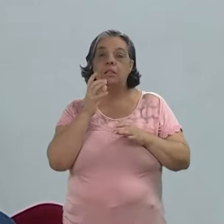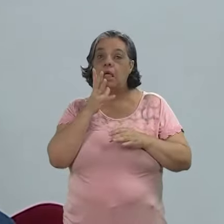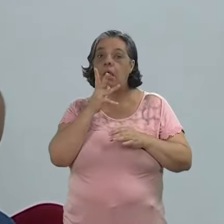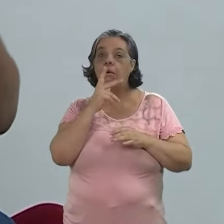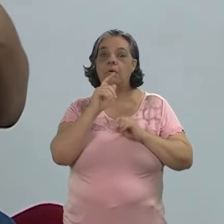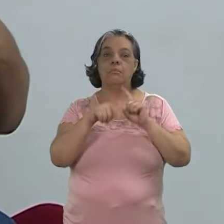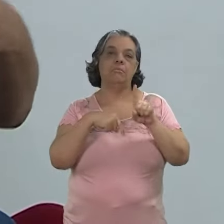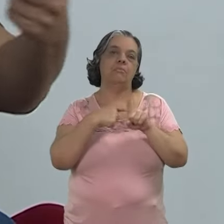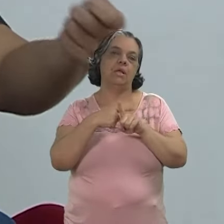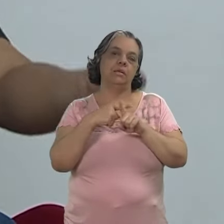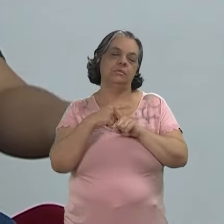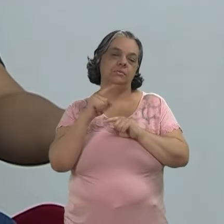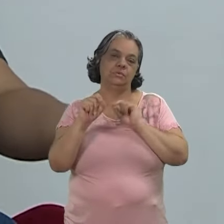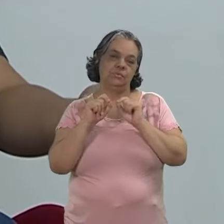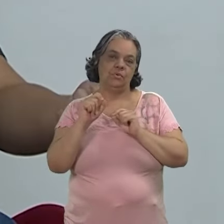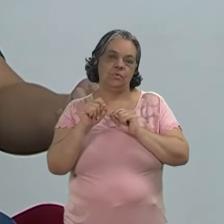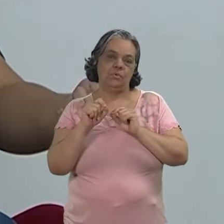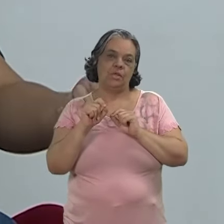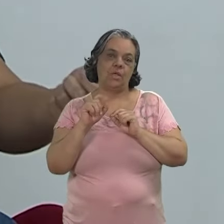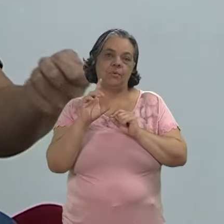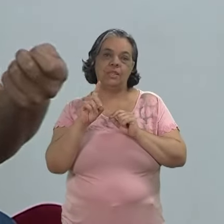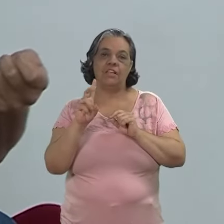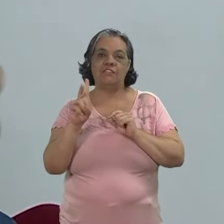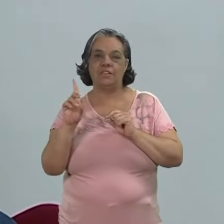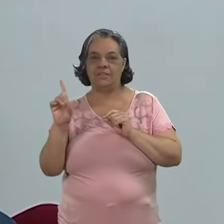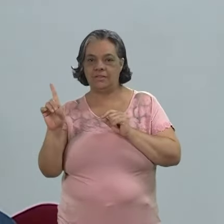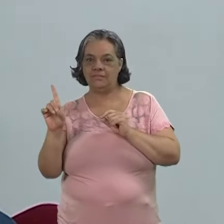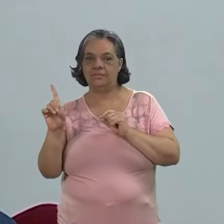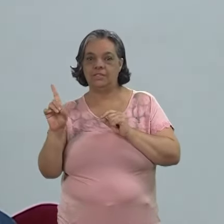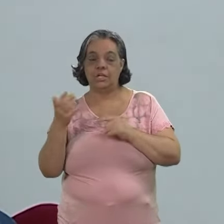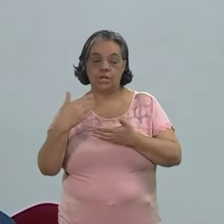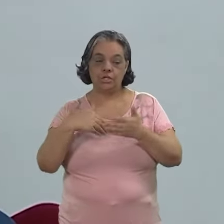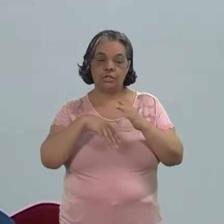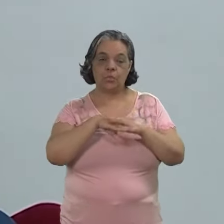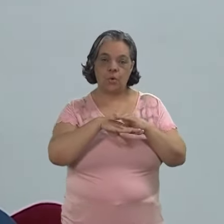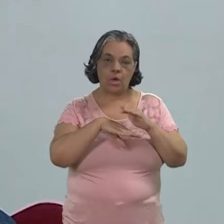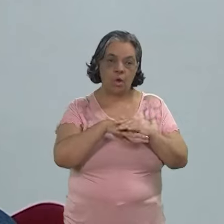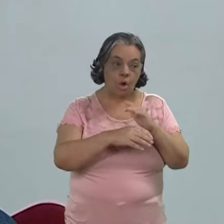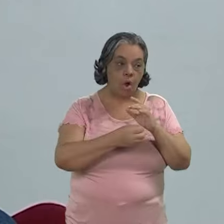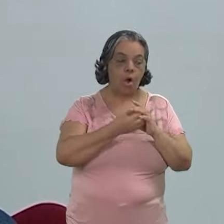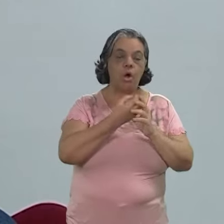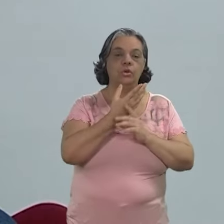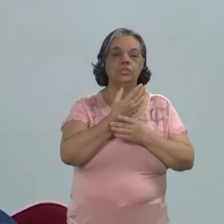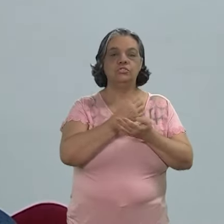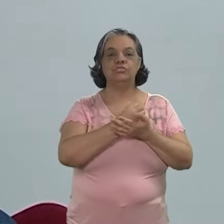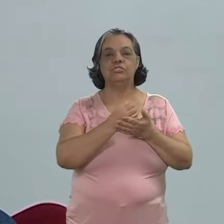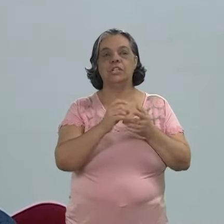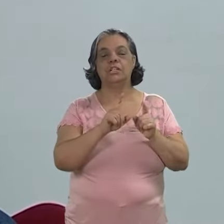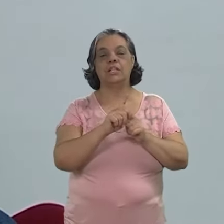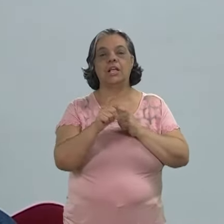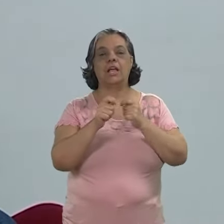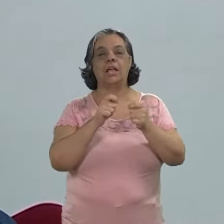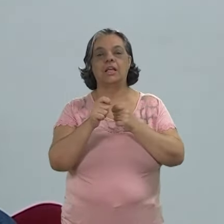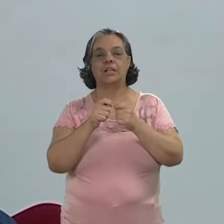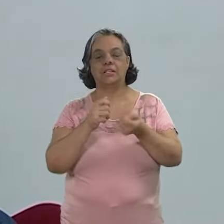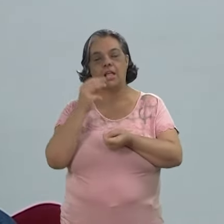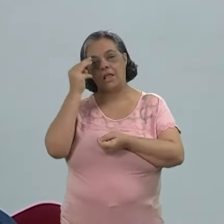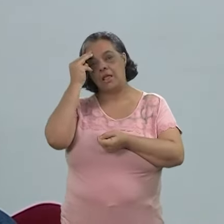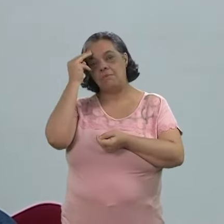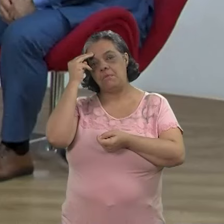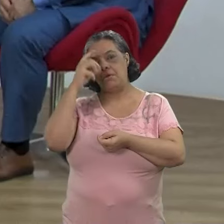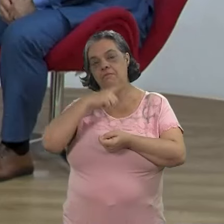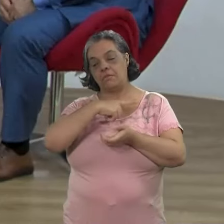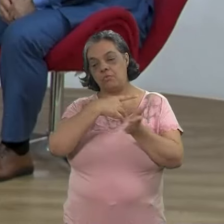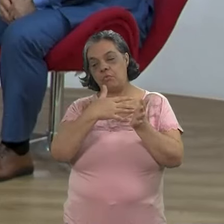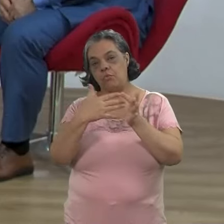do que um DVD. Então, quanto mais a gente guarda as fontes originais, mais garantia a gente vai ter que essa